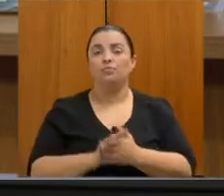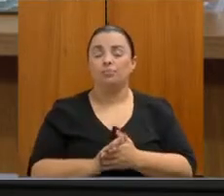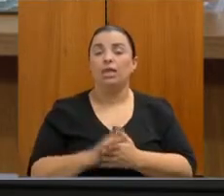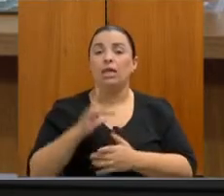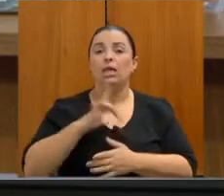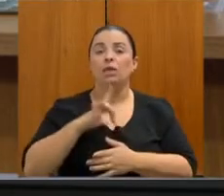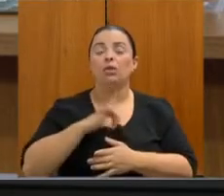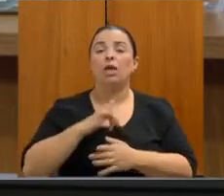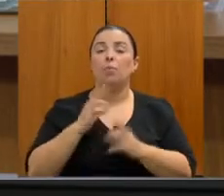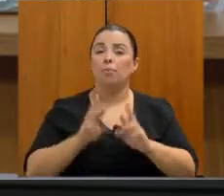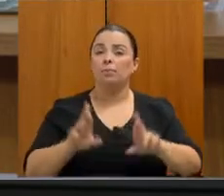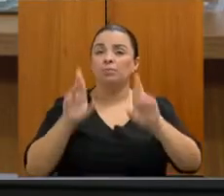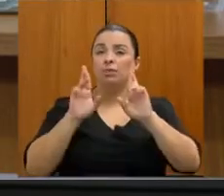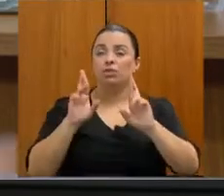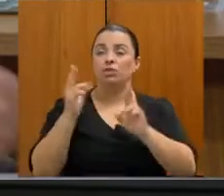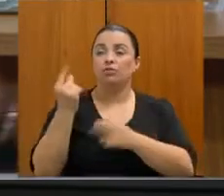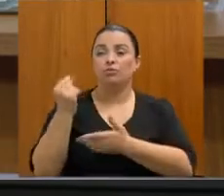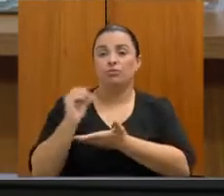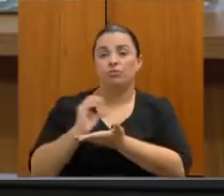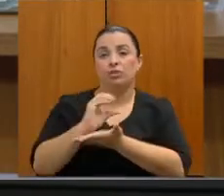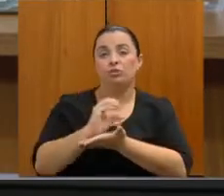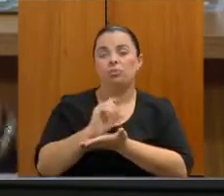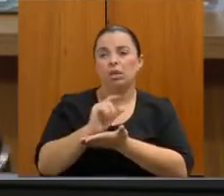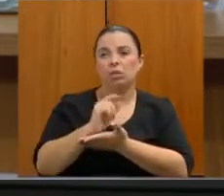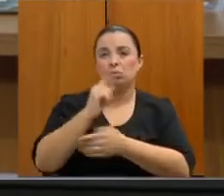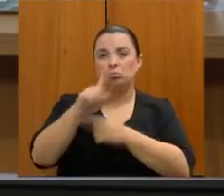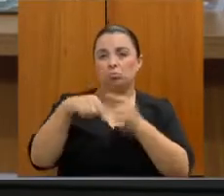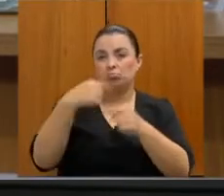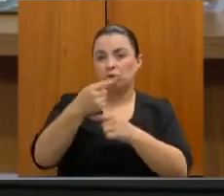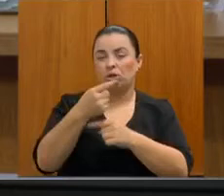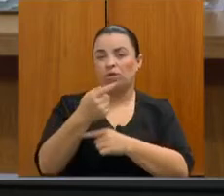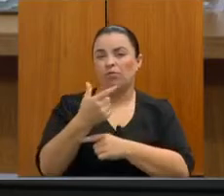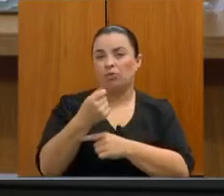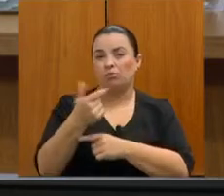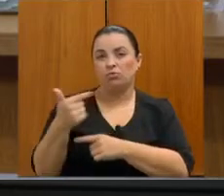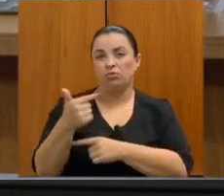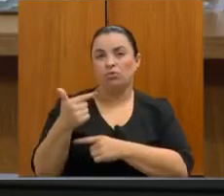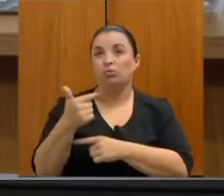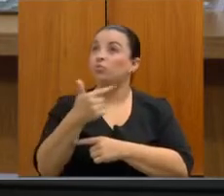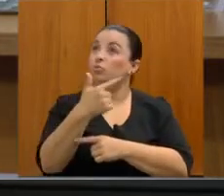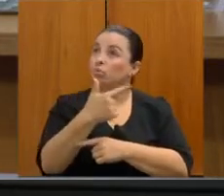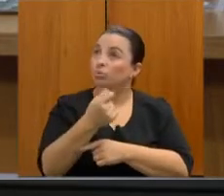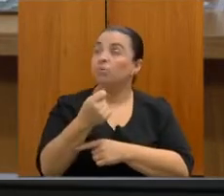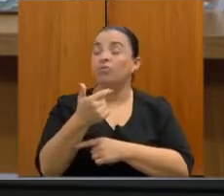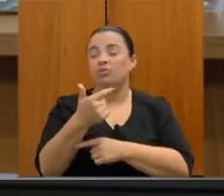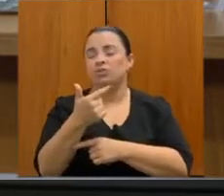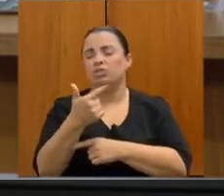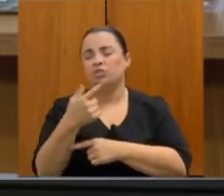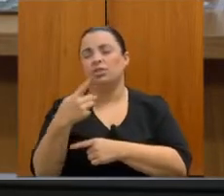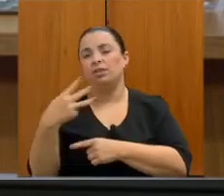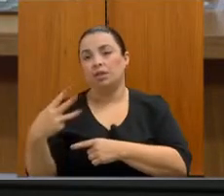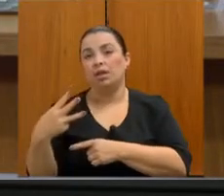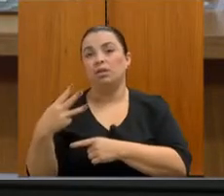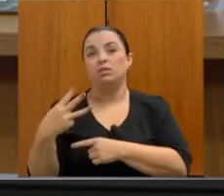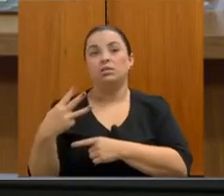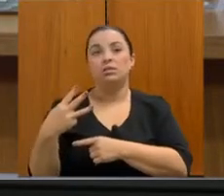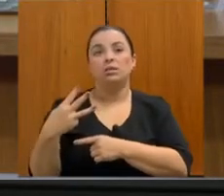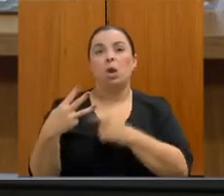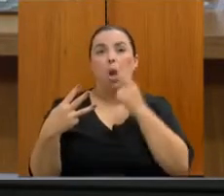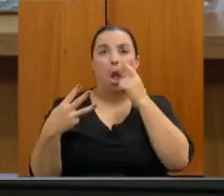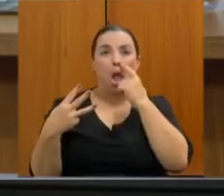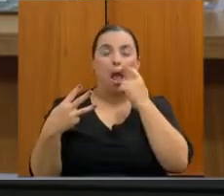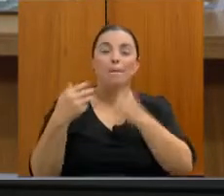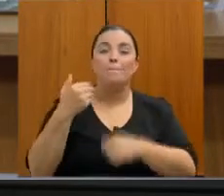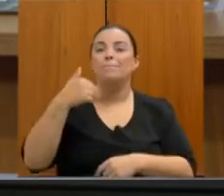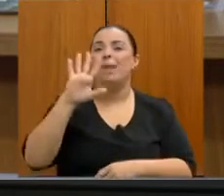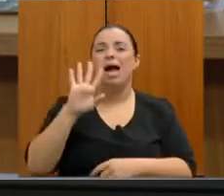uma perspectiva de investimento para próximo ano de quase 9 milhões, 8,8 milhões, em ações que a gente pretende